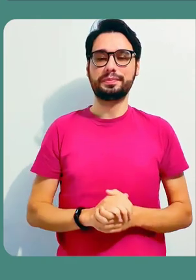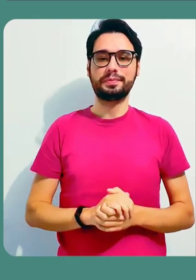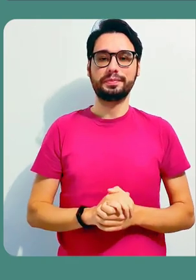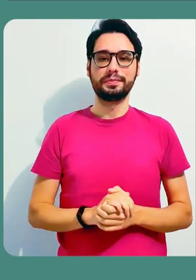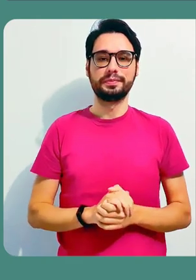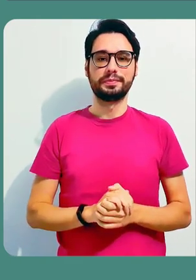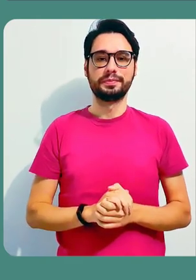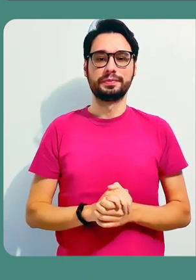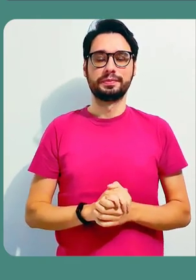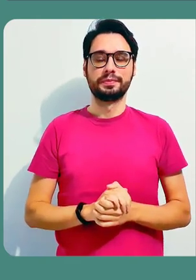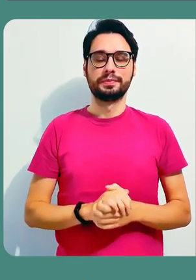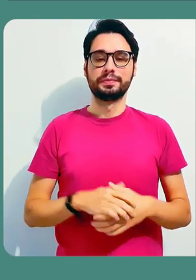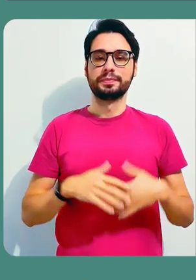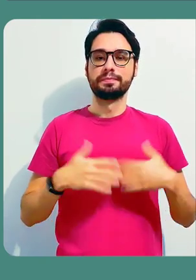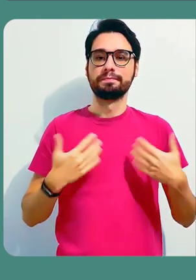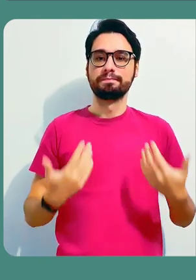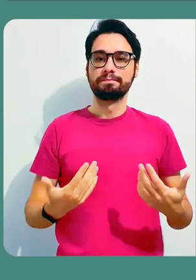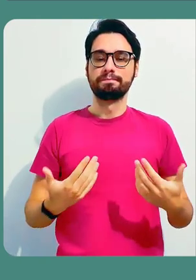ficou o resultado final.